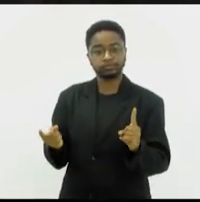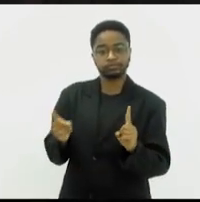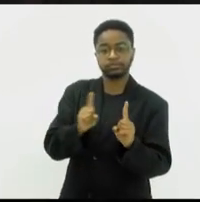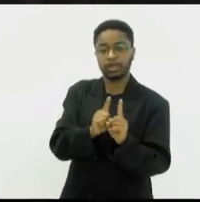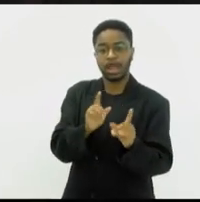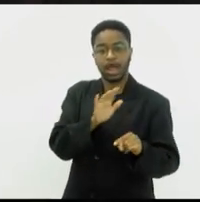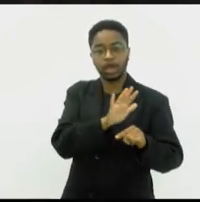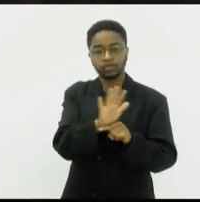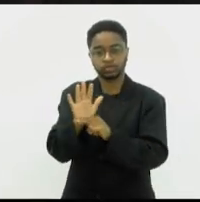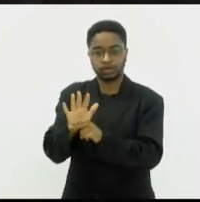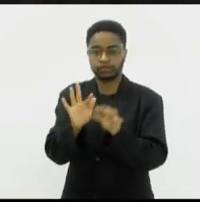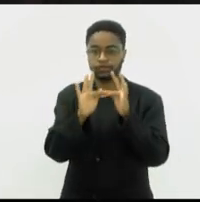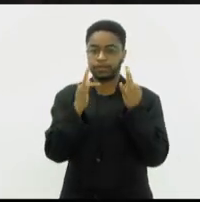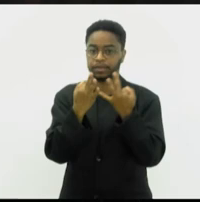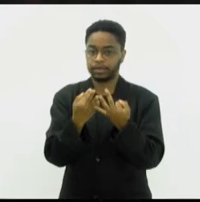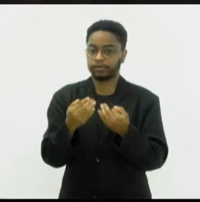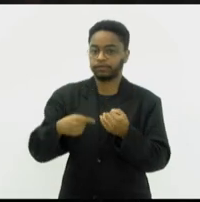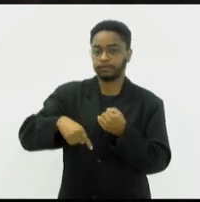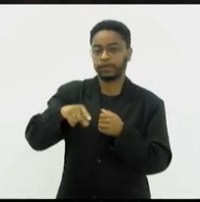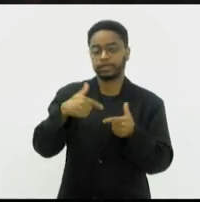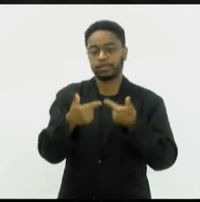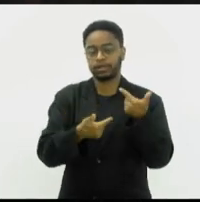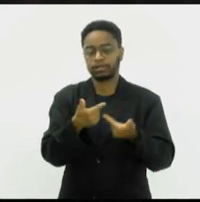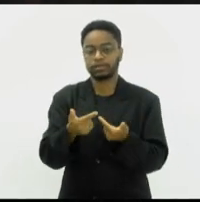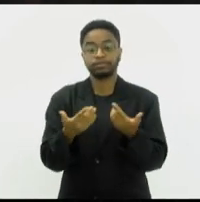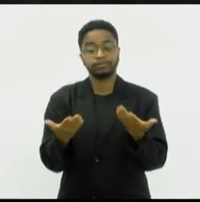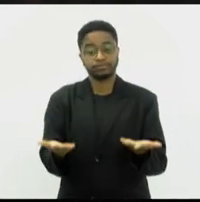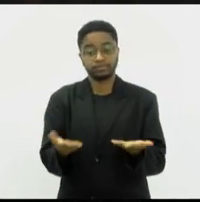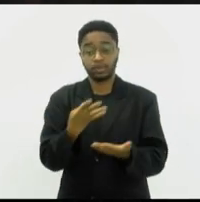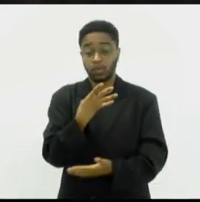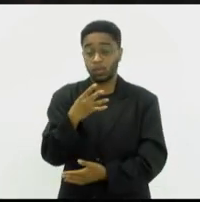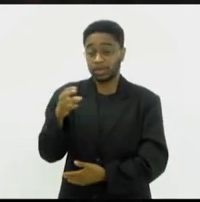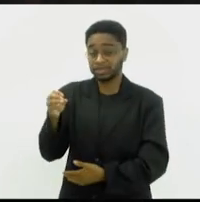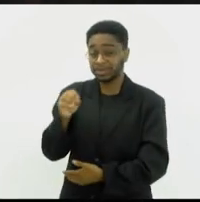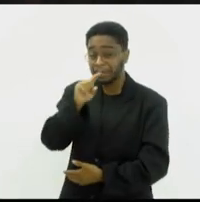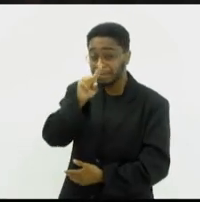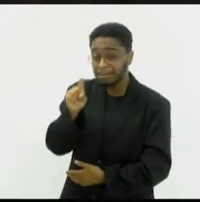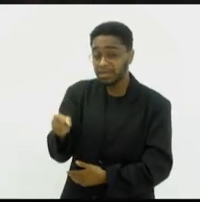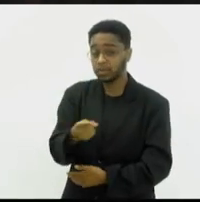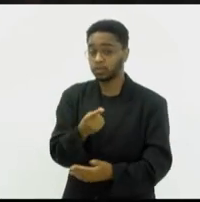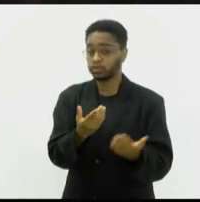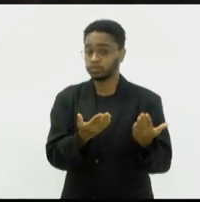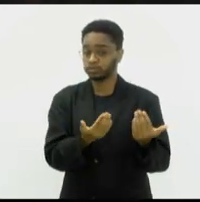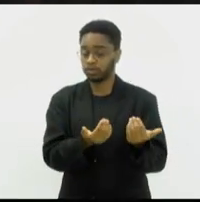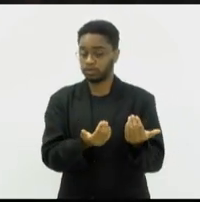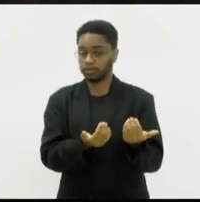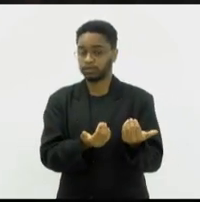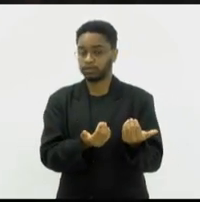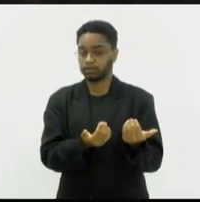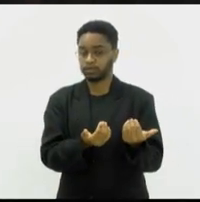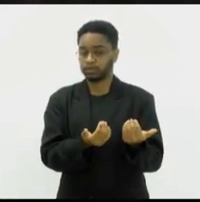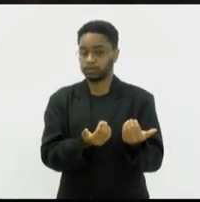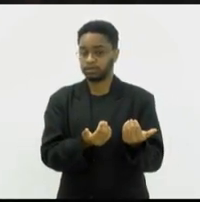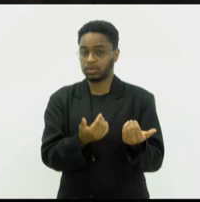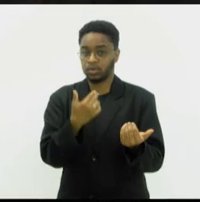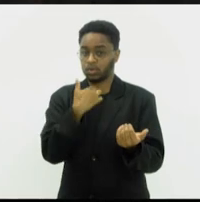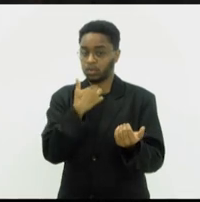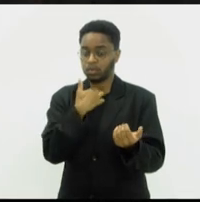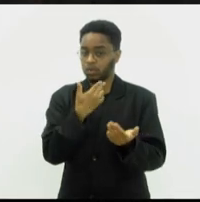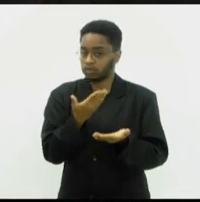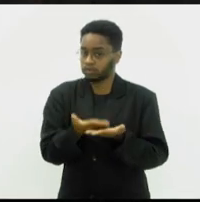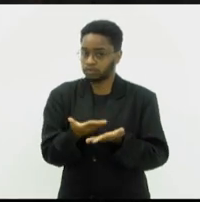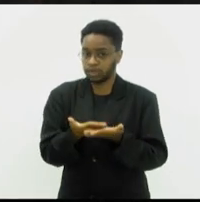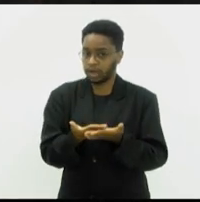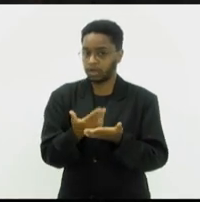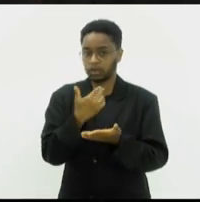Você privar 400 mil jovens de sua formação